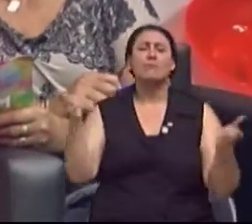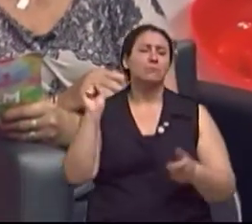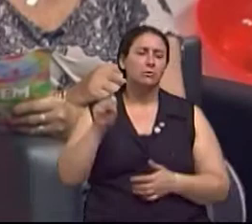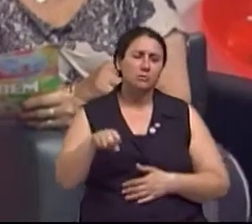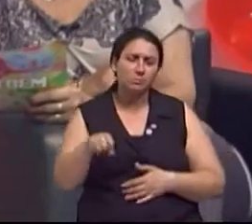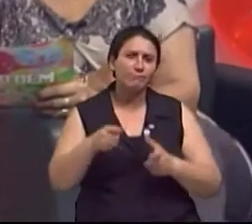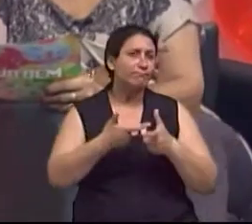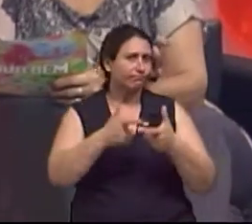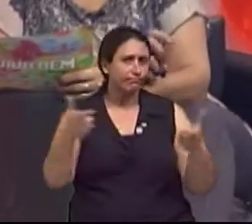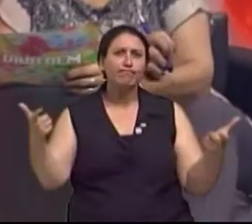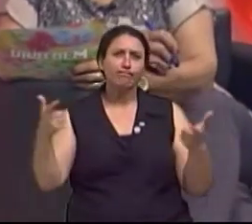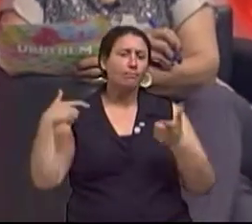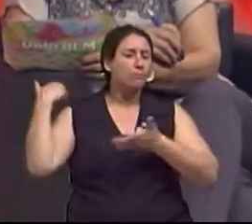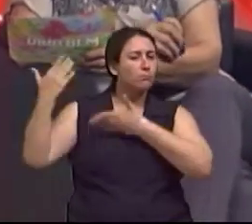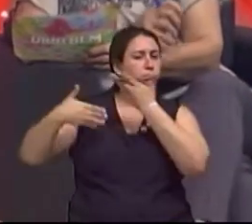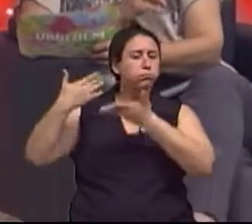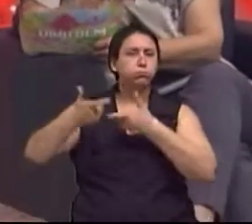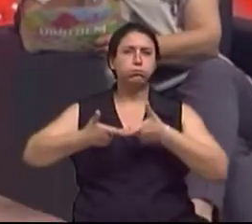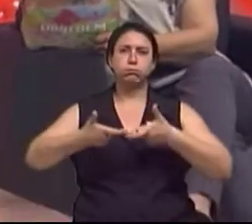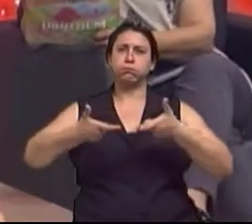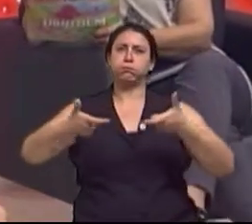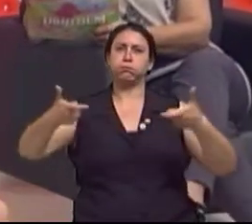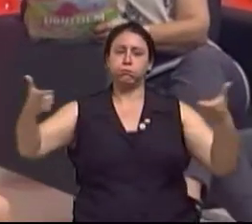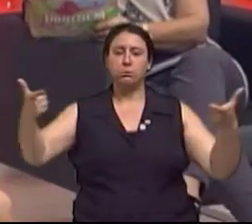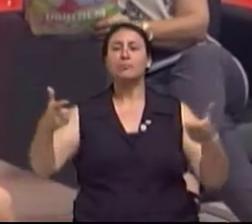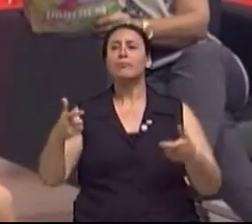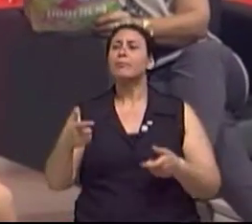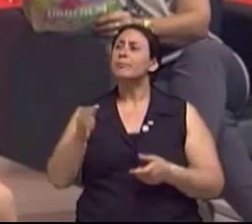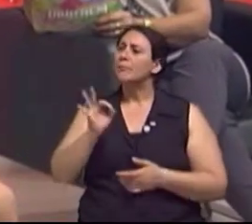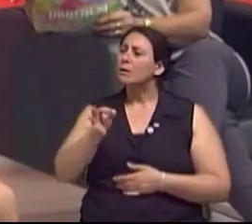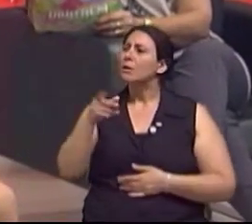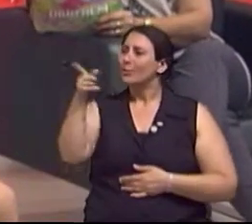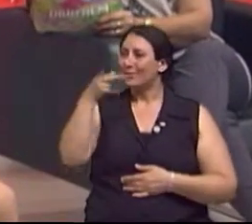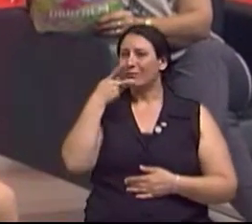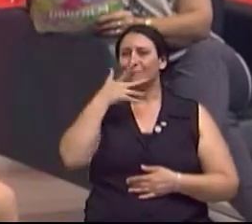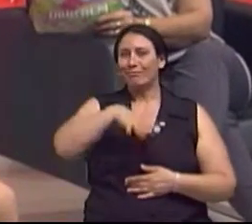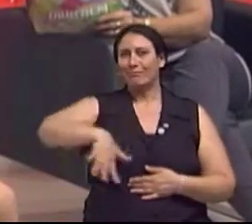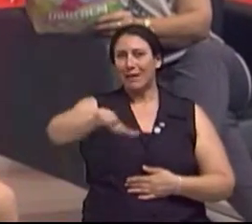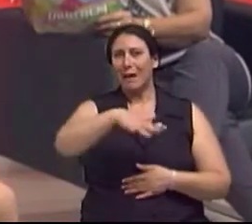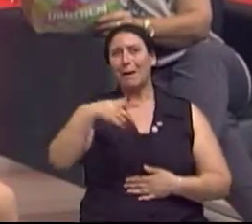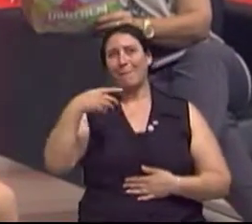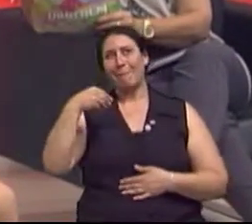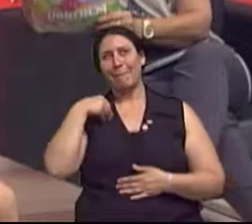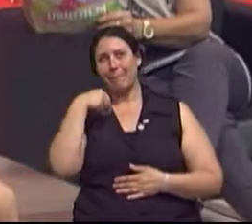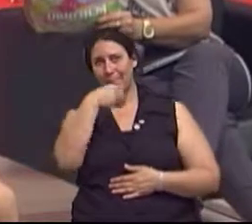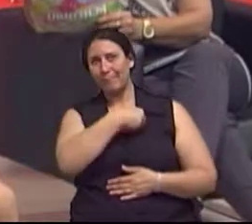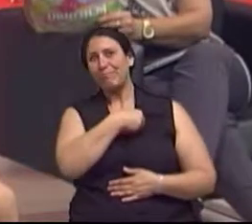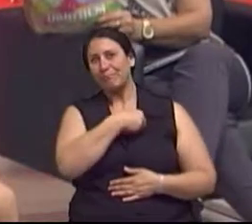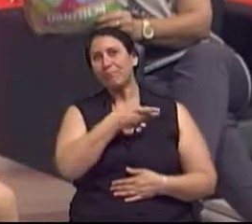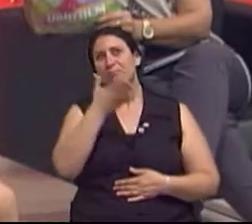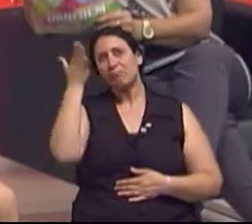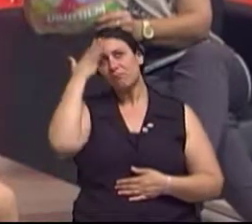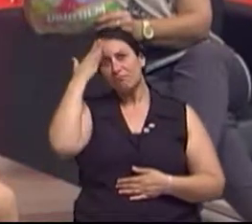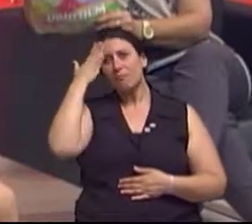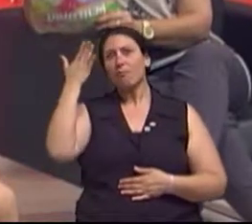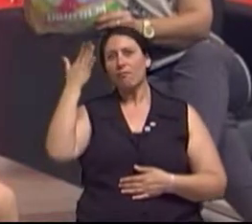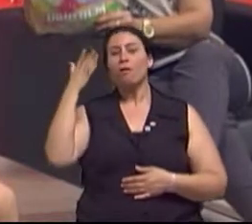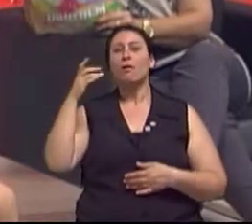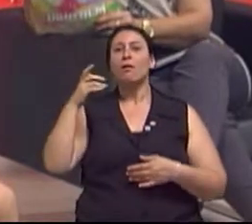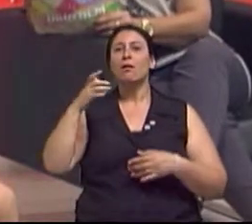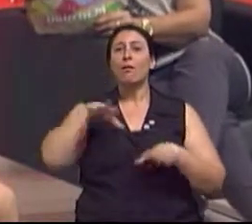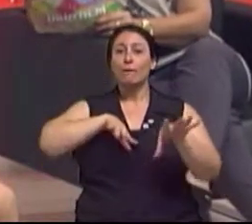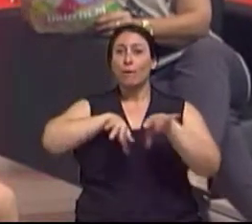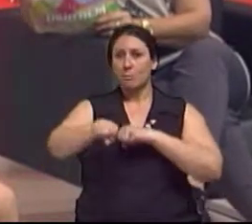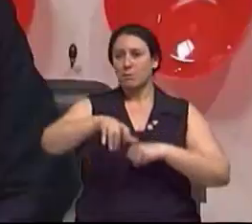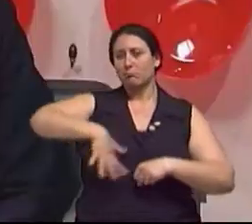da dermatologia vem crescendo cada vez mais, exatamente. E a gente sabe que na área da medicina, seja qualquer, né, das especialidades,